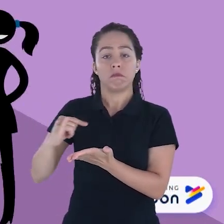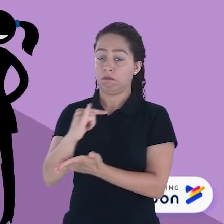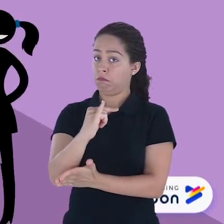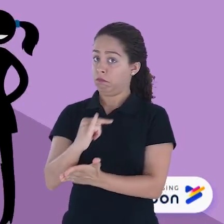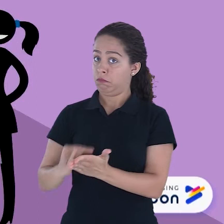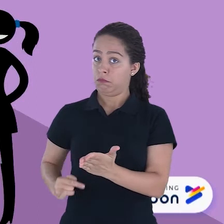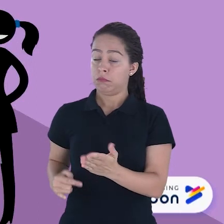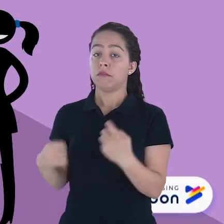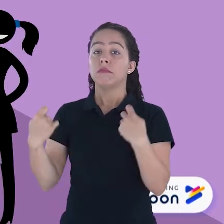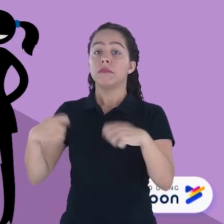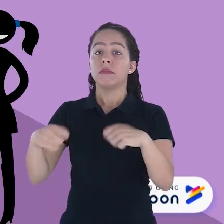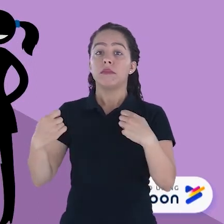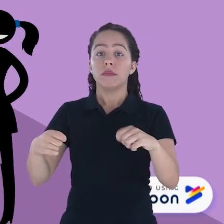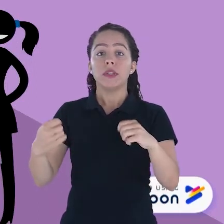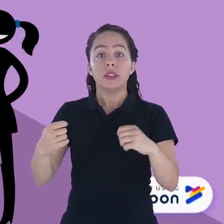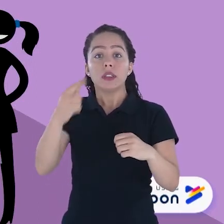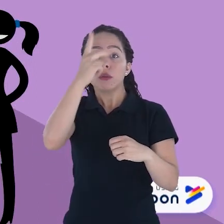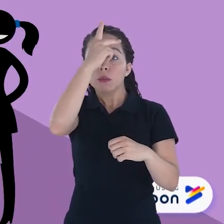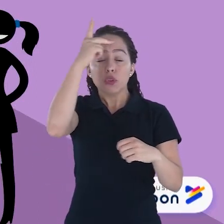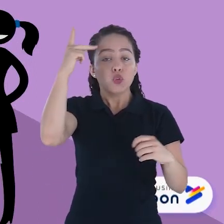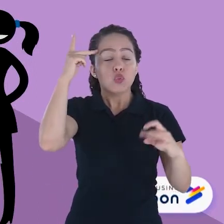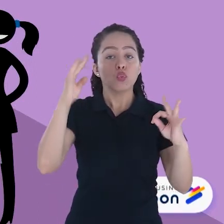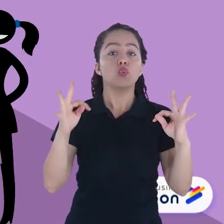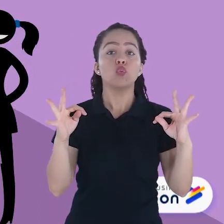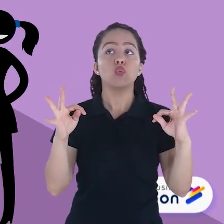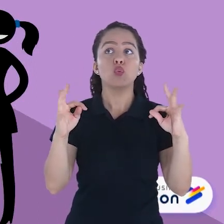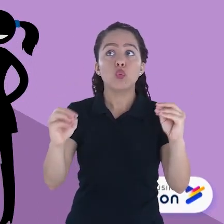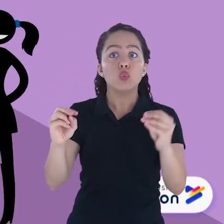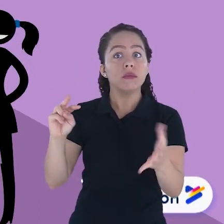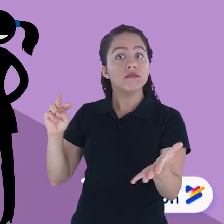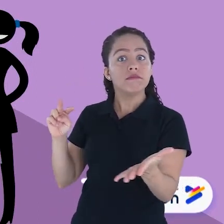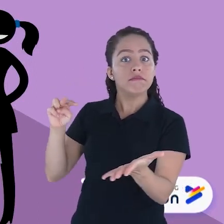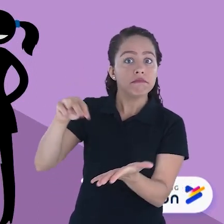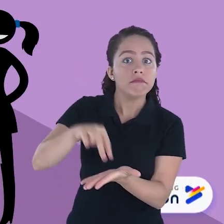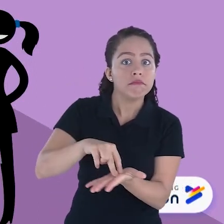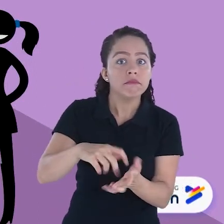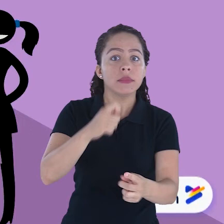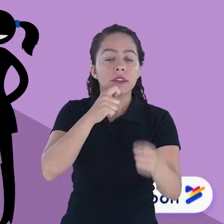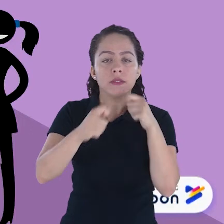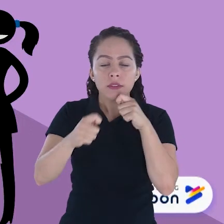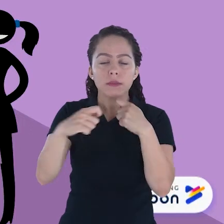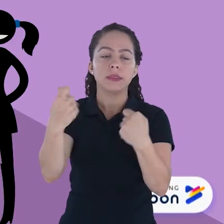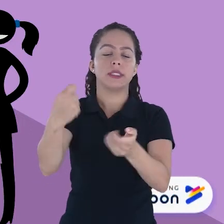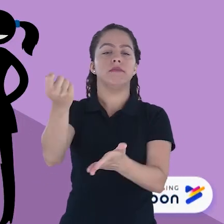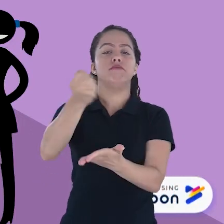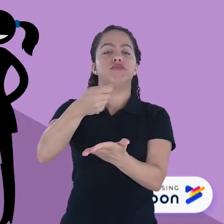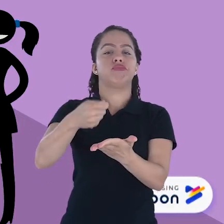Este termo deverá ser preenchido por todas as pessoas que presenciarem a entrevista